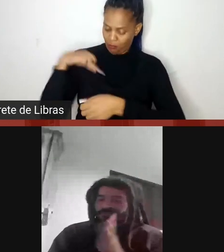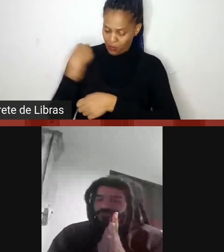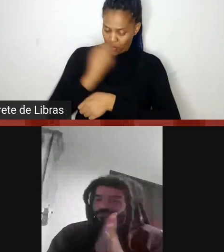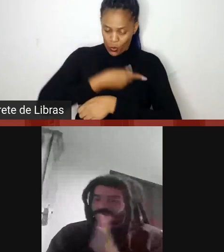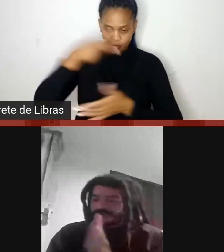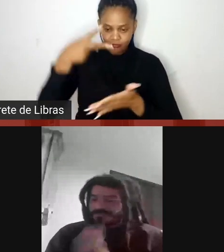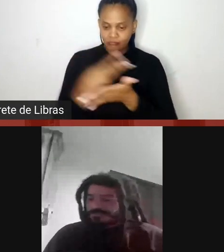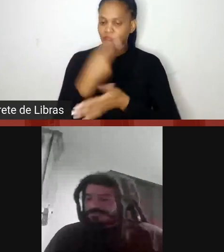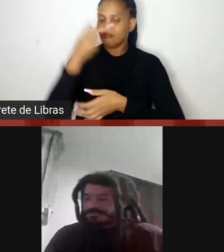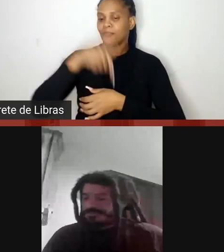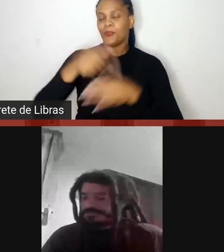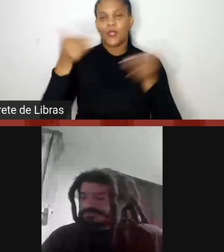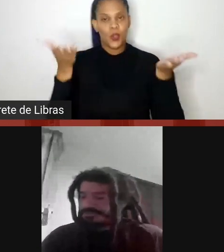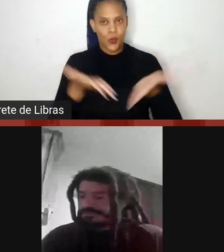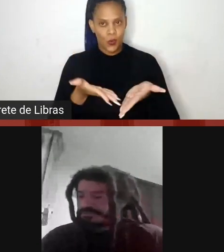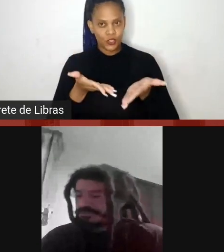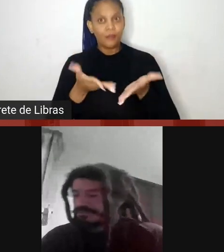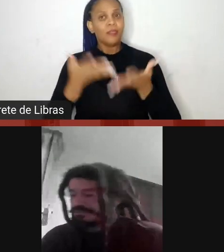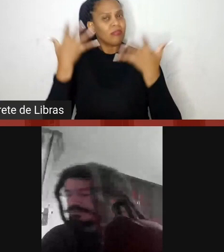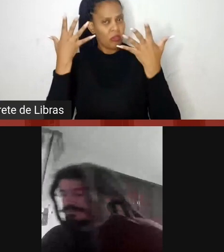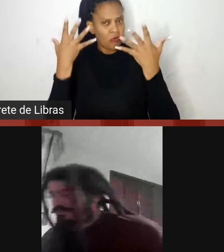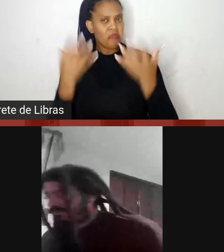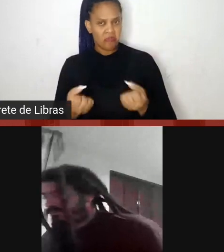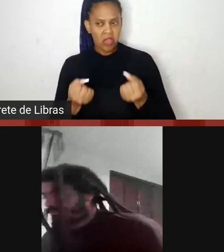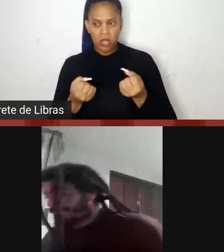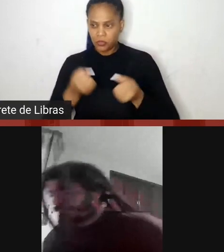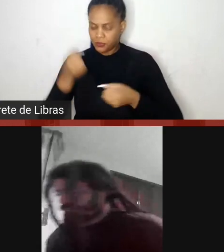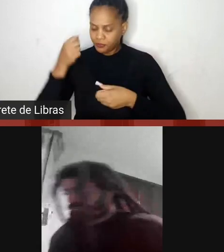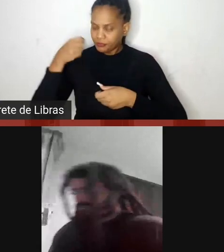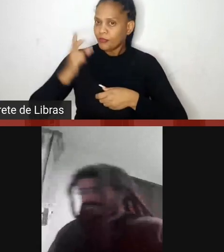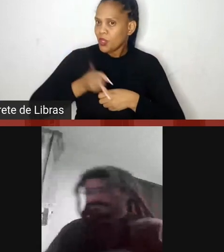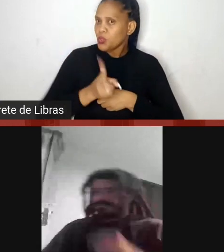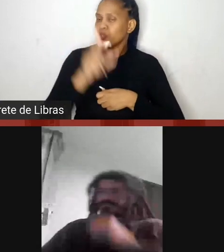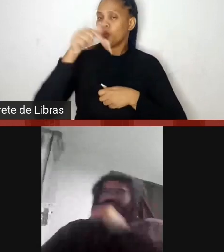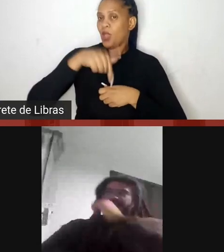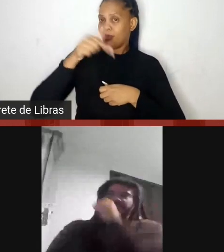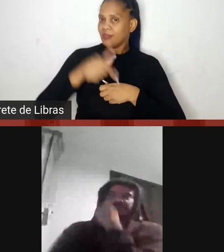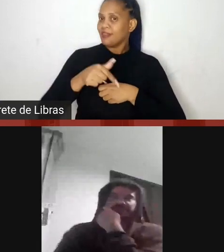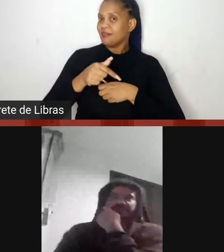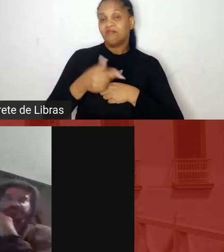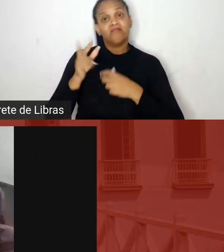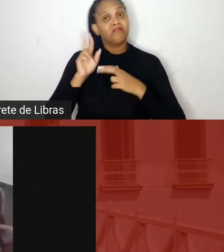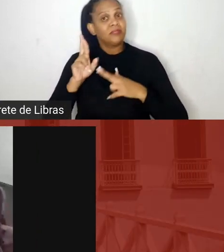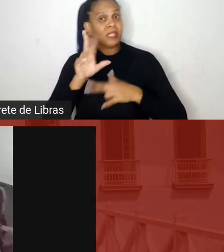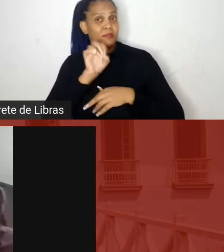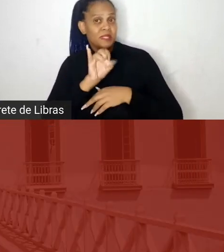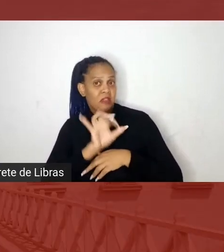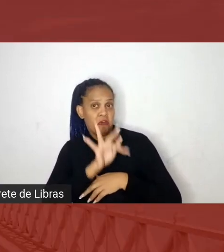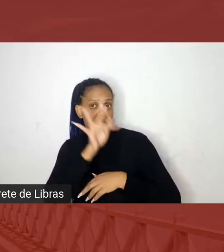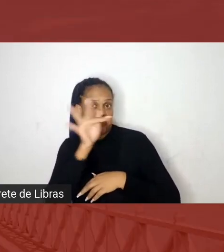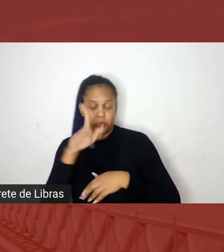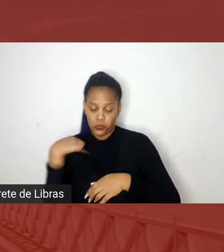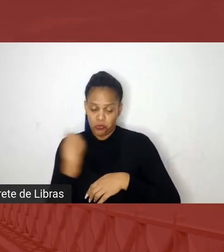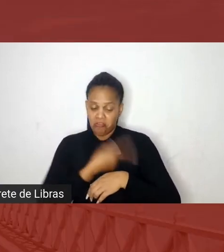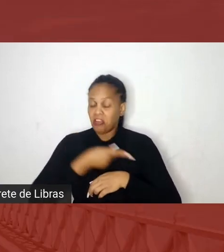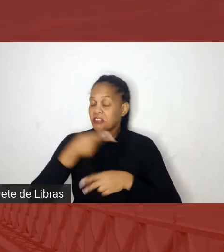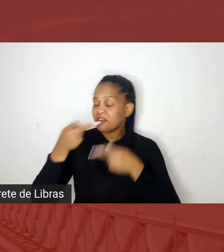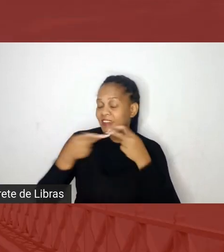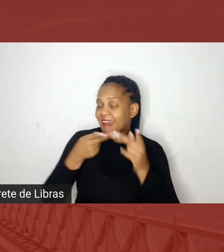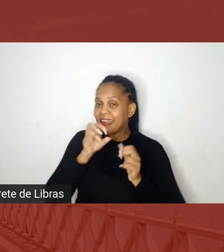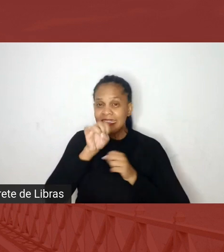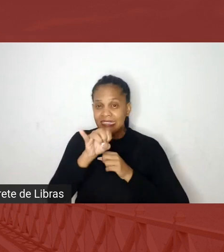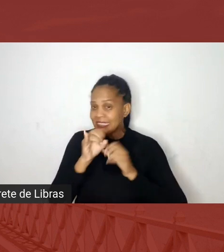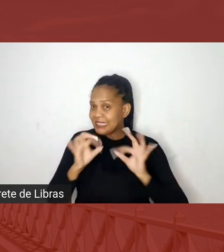vamos estar aqui para que muitos outros possam vir no futuro, e quem sabe um dia a gente poder dizer assim, está tudo igual,